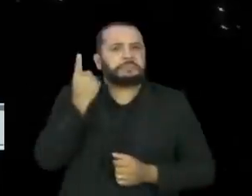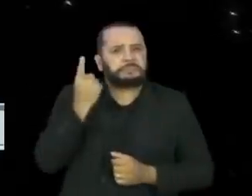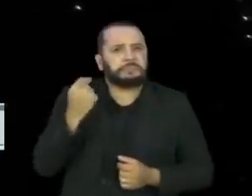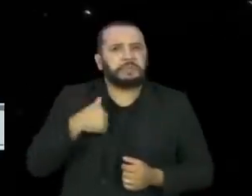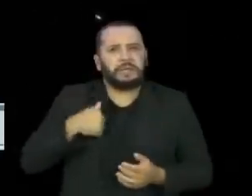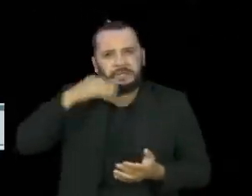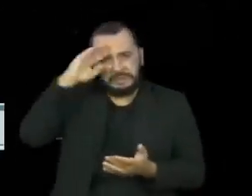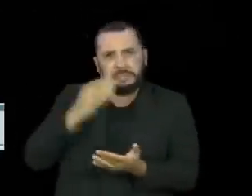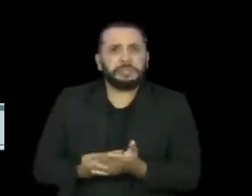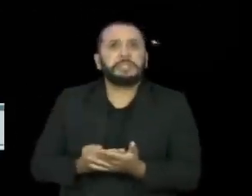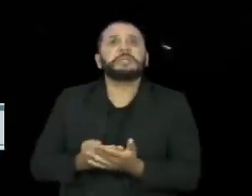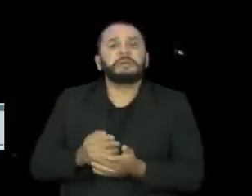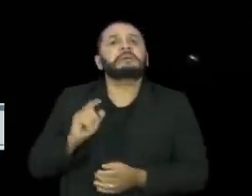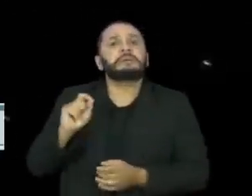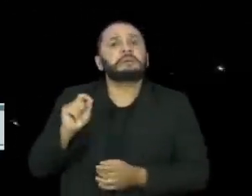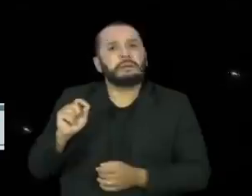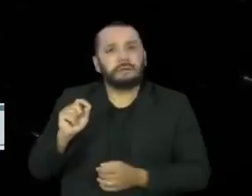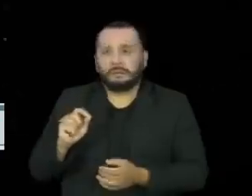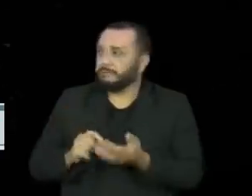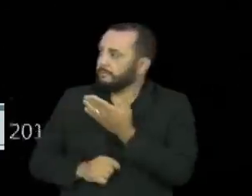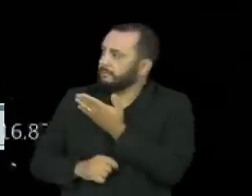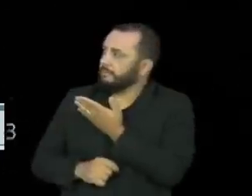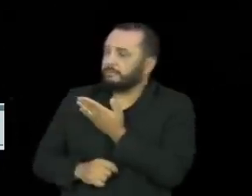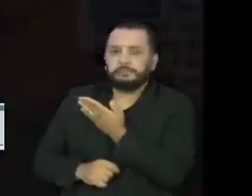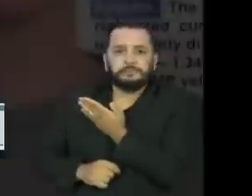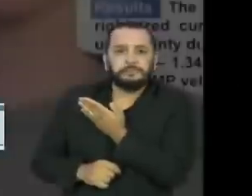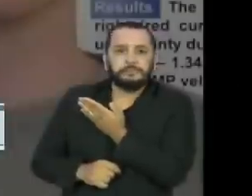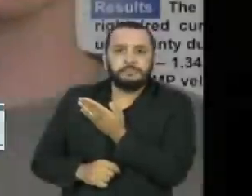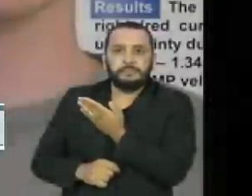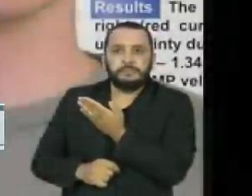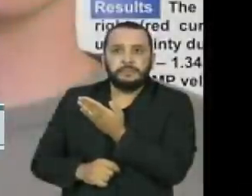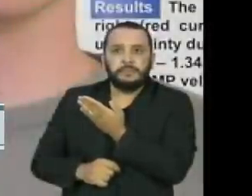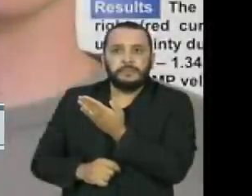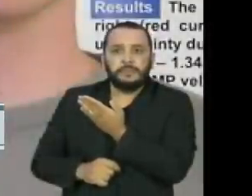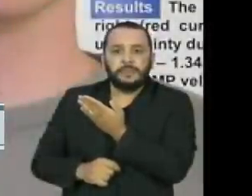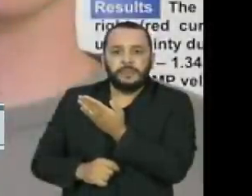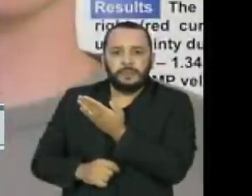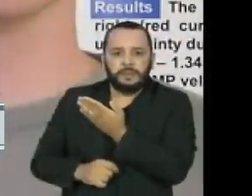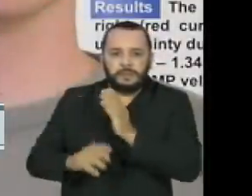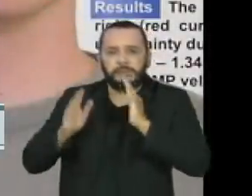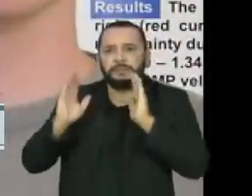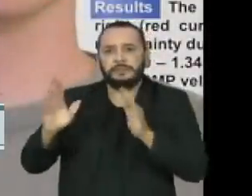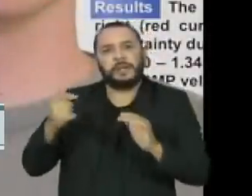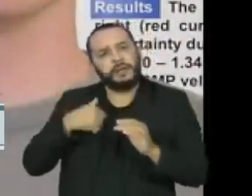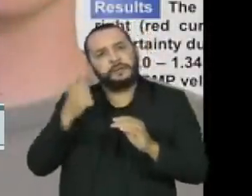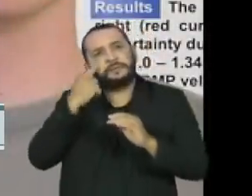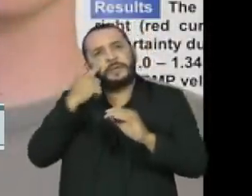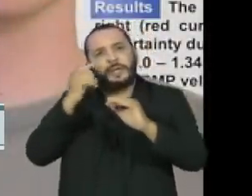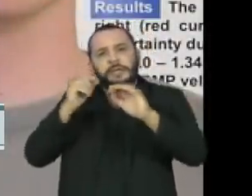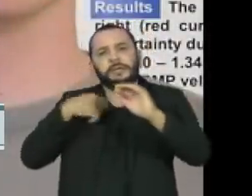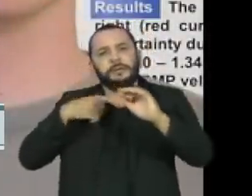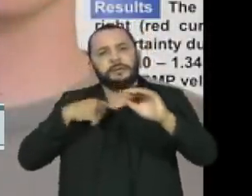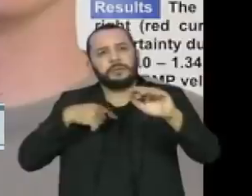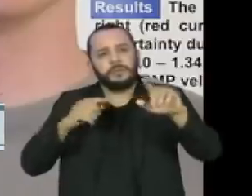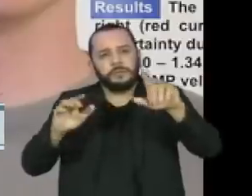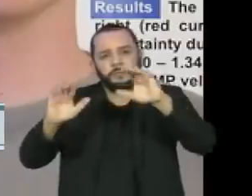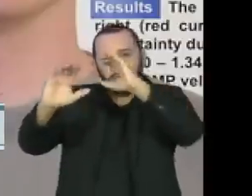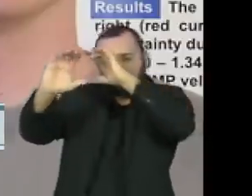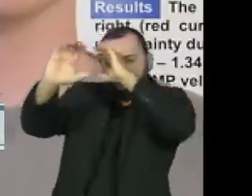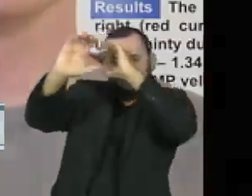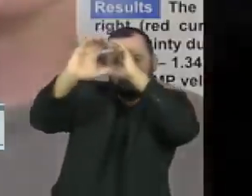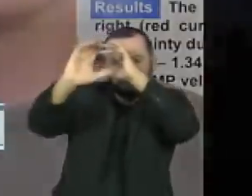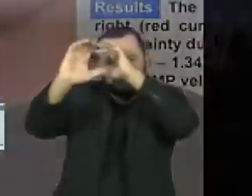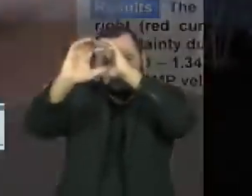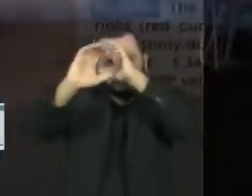viu. O astrônomo canadense Robert Warrick estava revisando as imagens captadas pelo